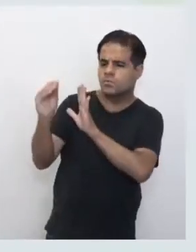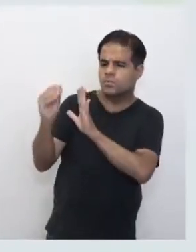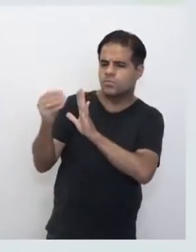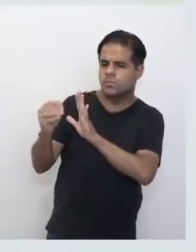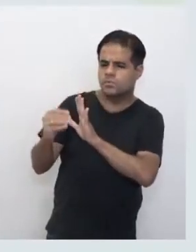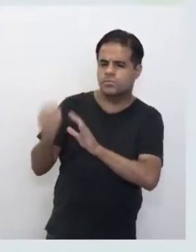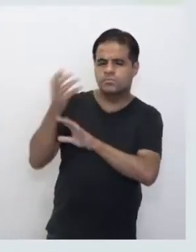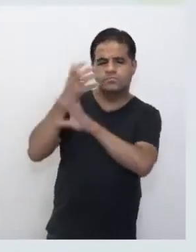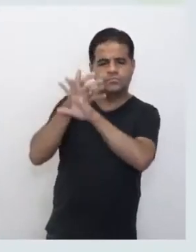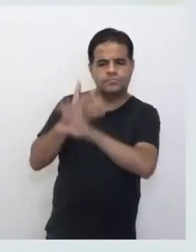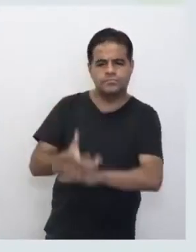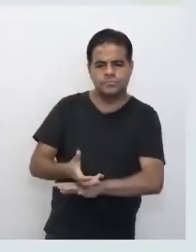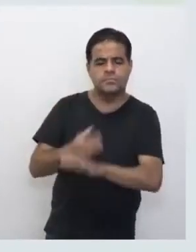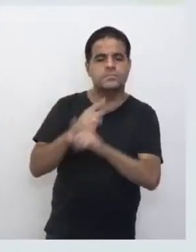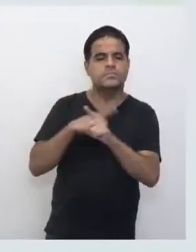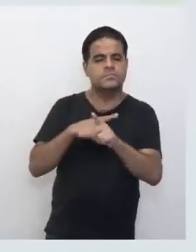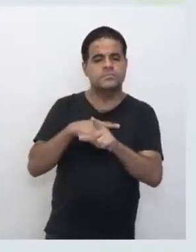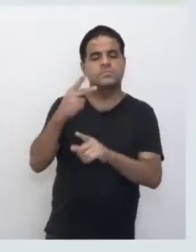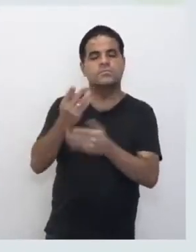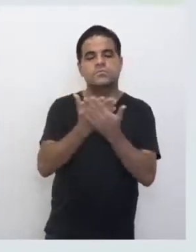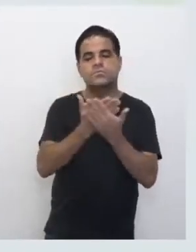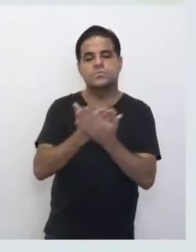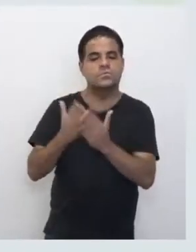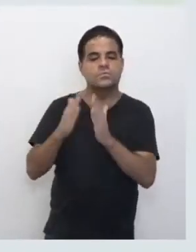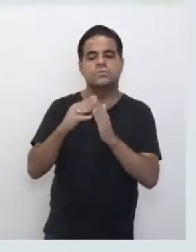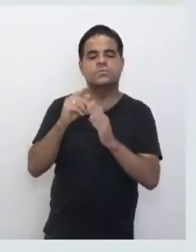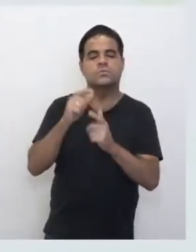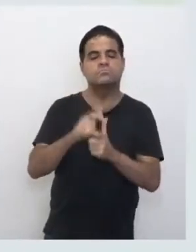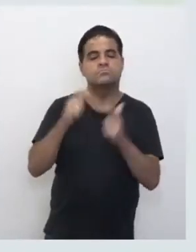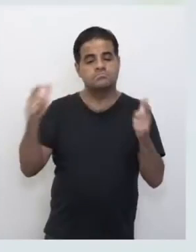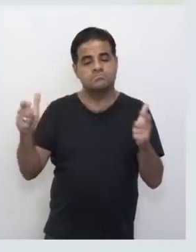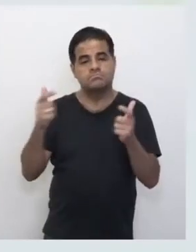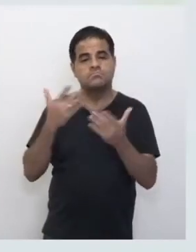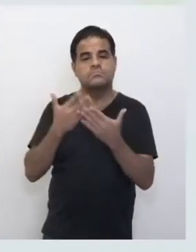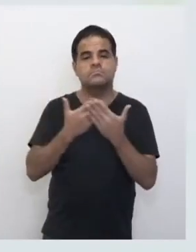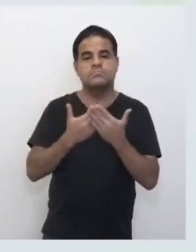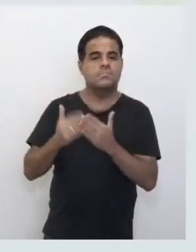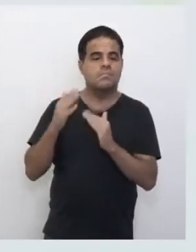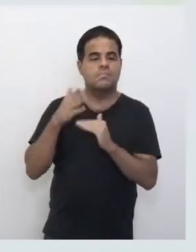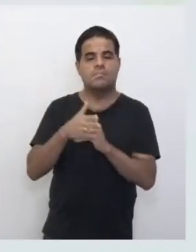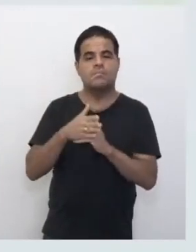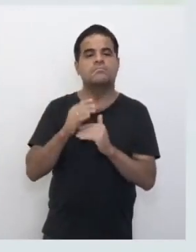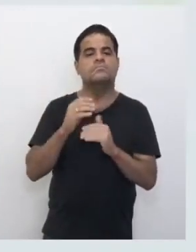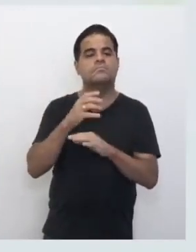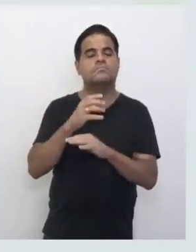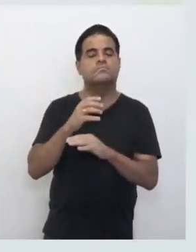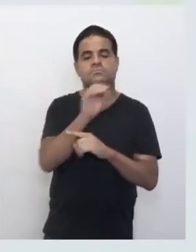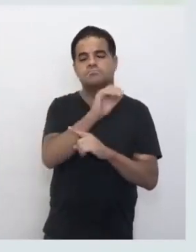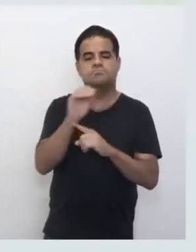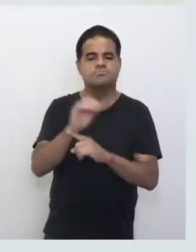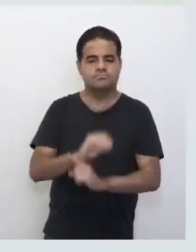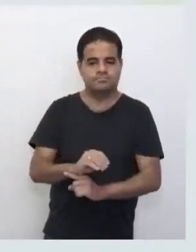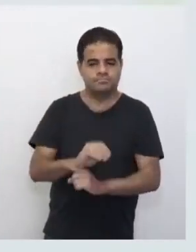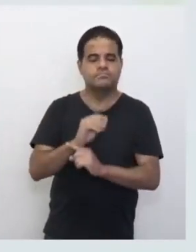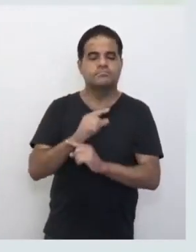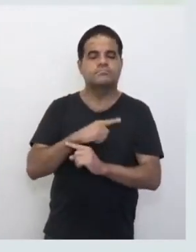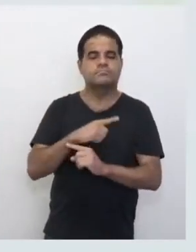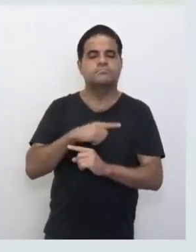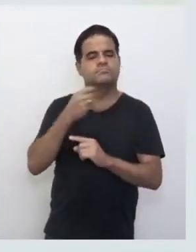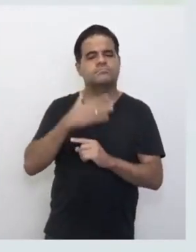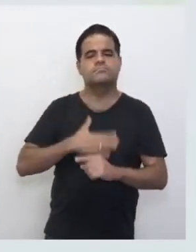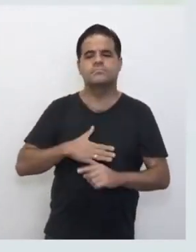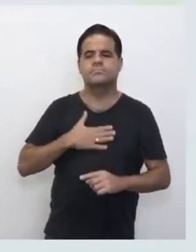que vocês têm aí nas escolas de vocês, e as aulas do centro de mídias. Então, bem